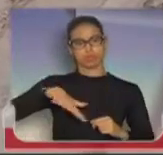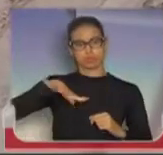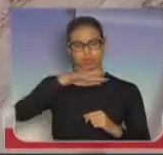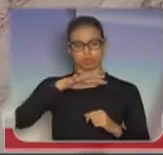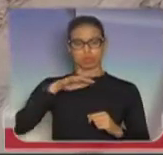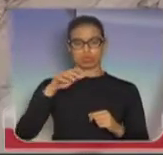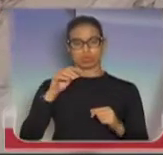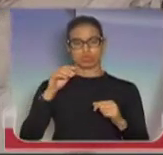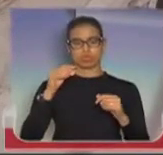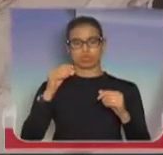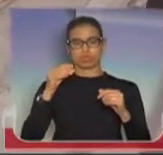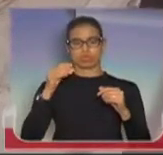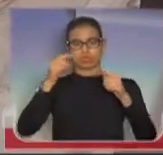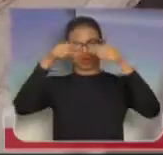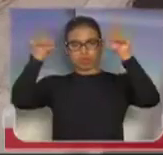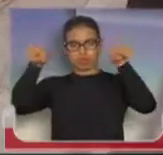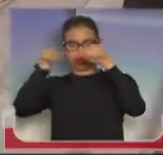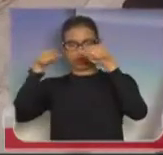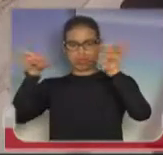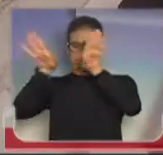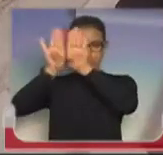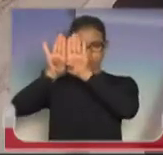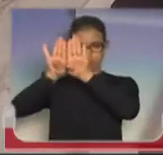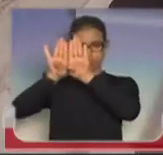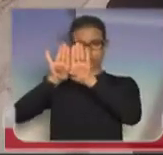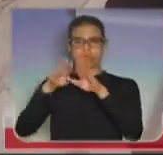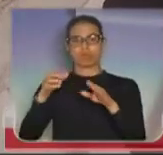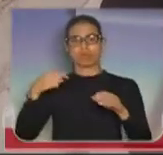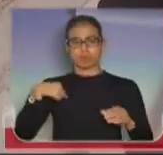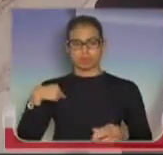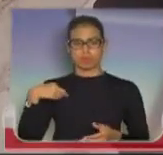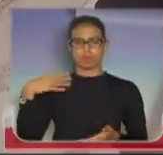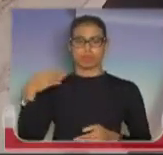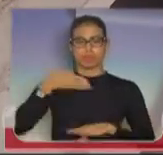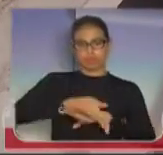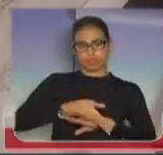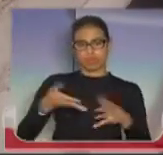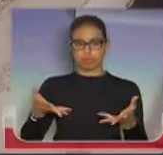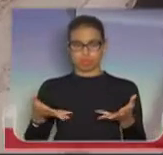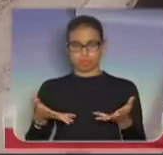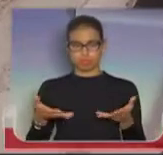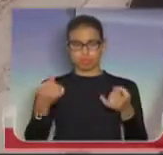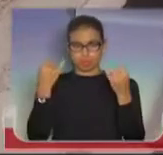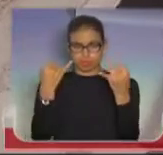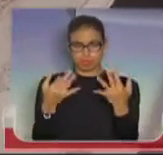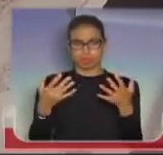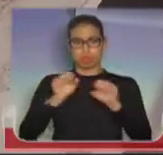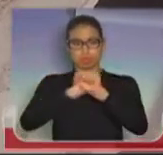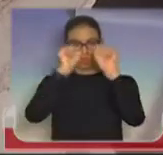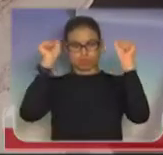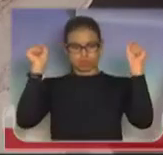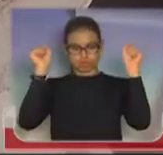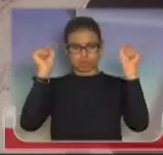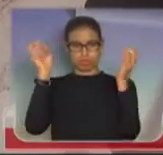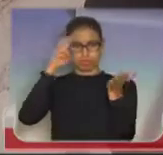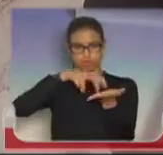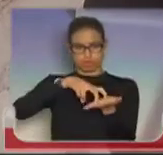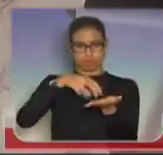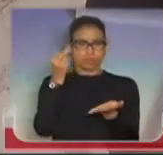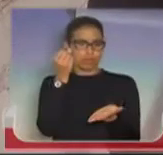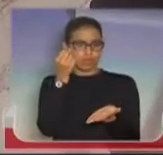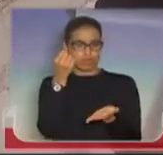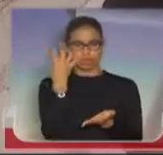no gabinete. Senhor deputado, eu estou aqui hoje para comunicar que pela manhã, nesta sexta-feira, dia 4 de novembro,